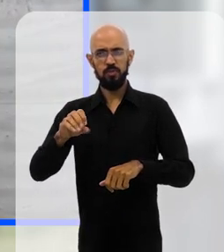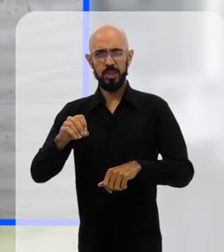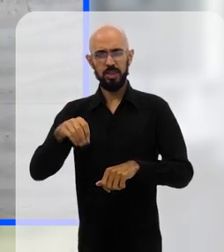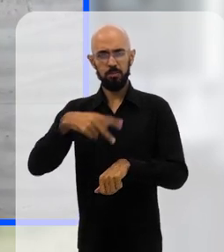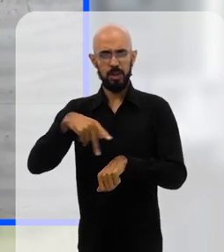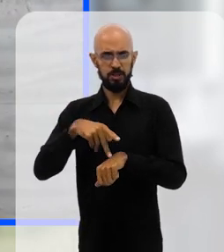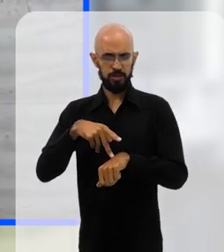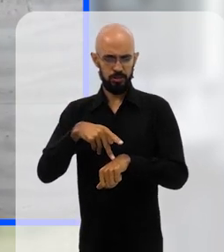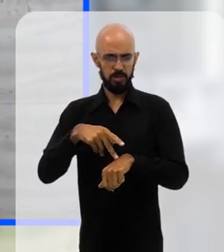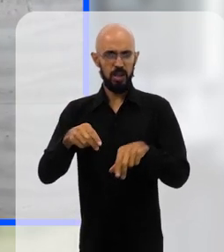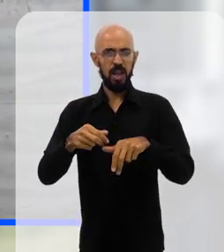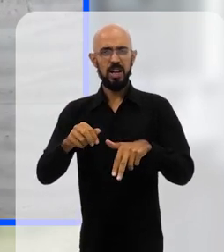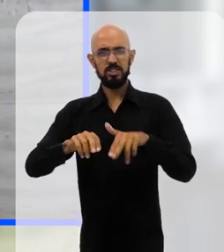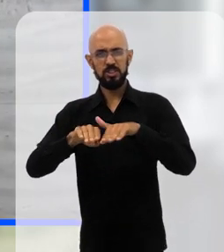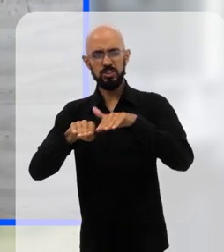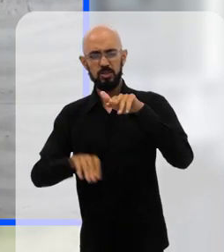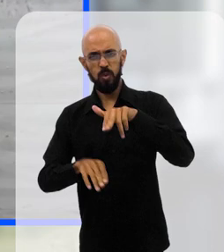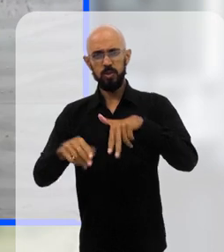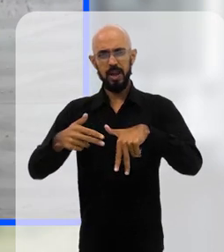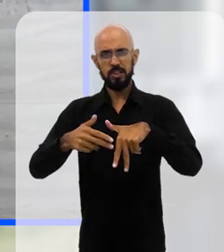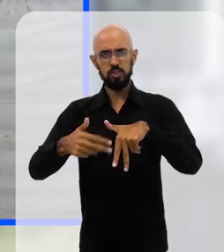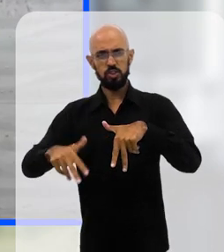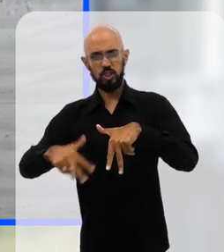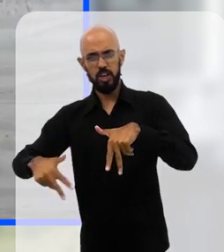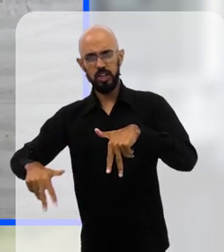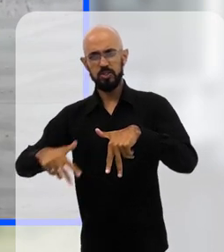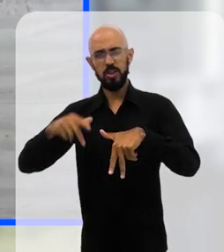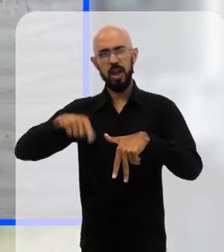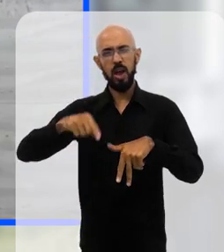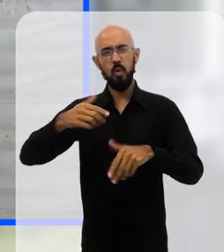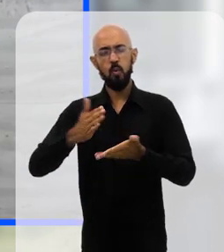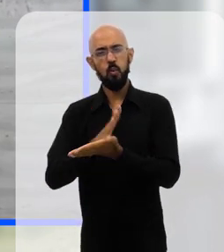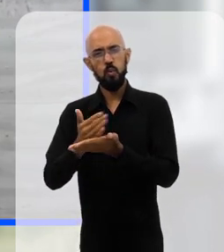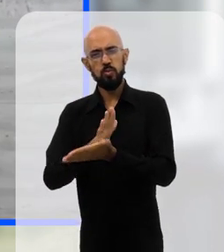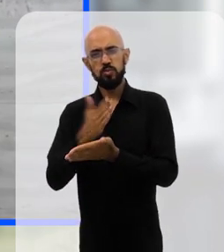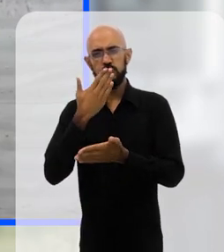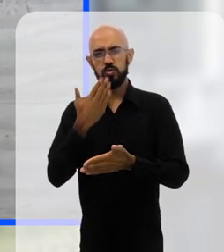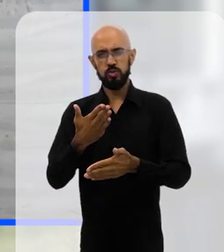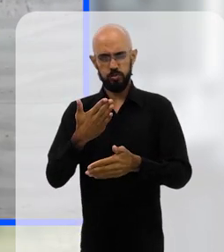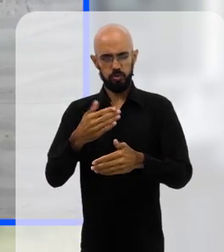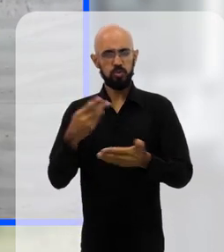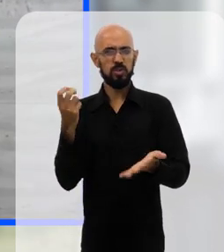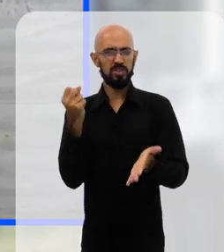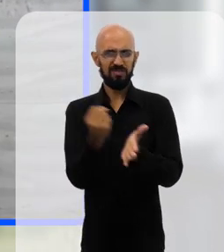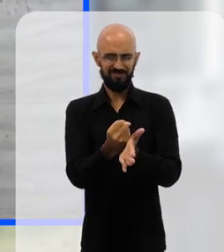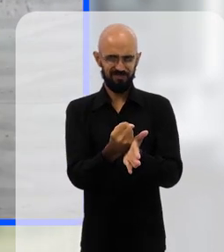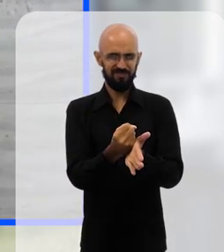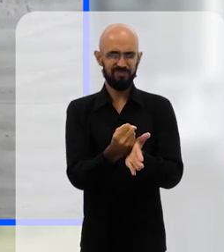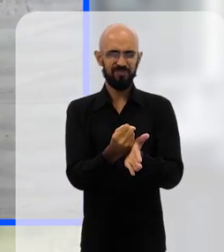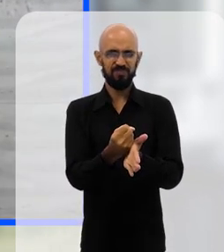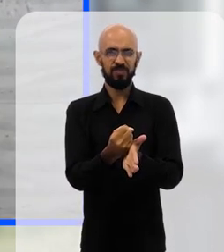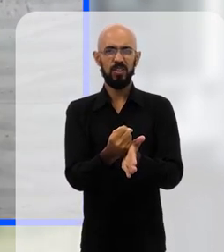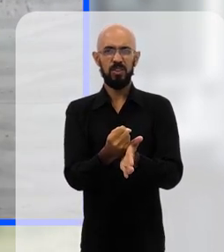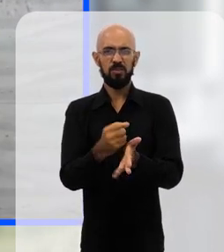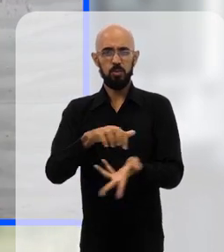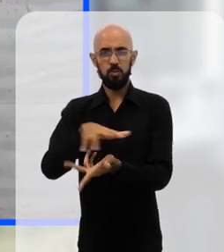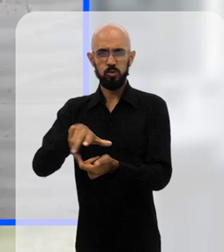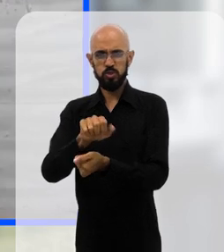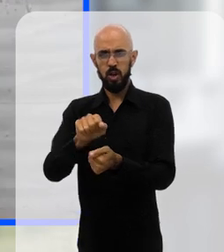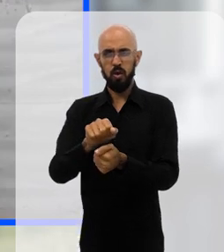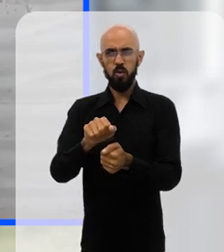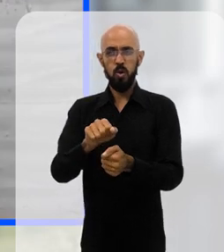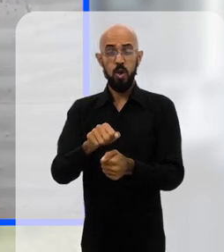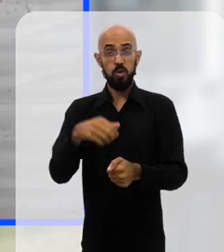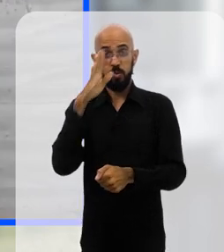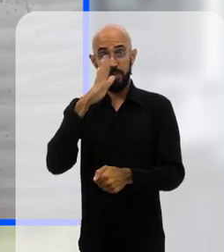desigualdade de gênero são alguns dos tipos que impactam a população mundial. No Brasil, por exemplo, os